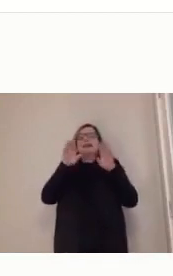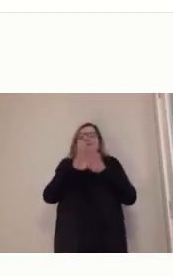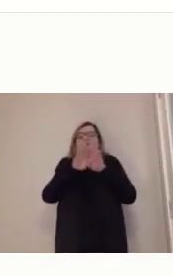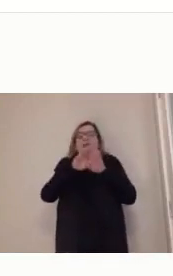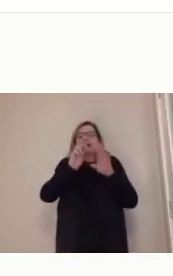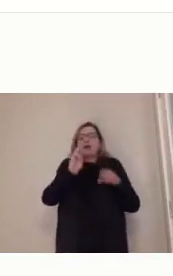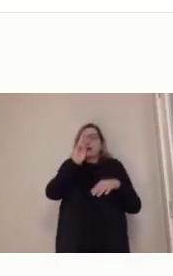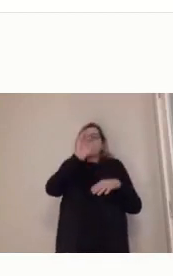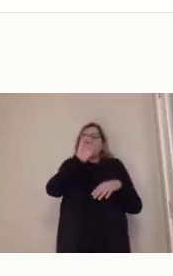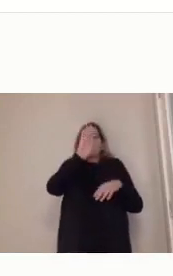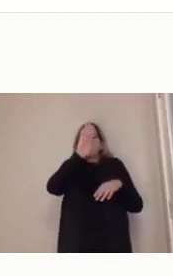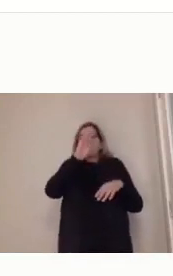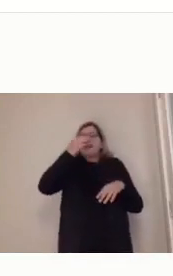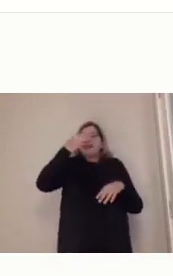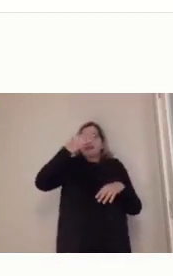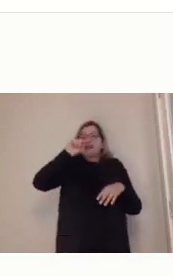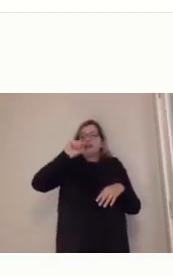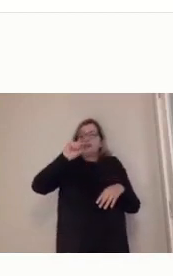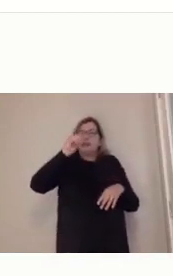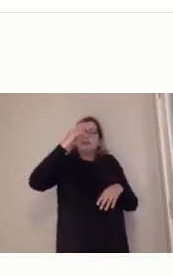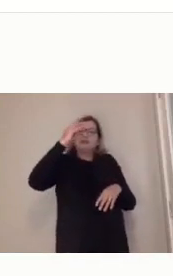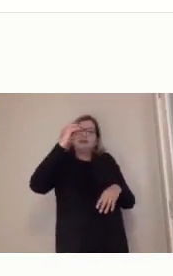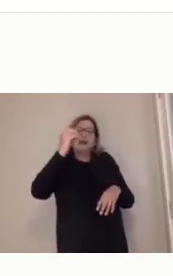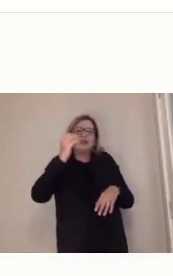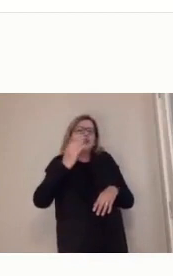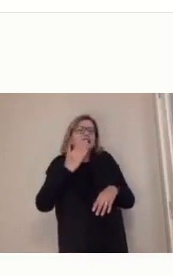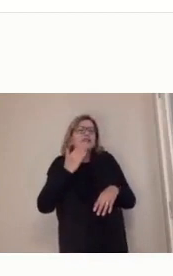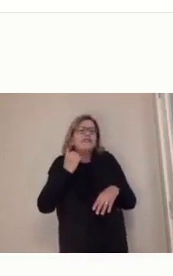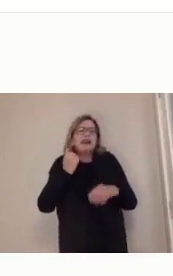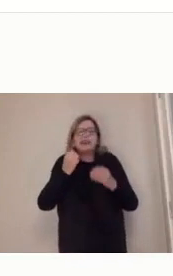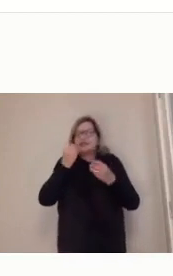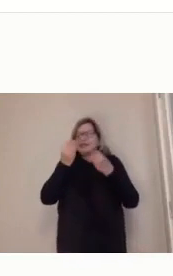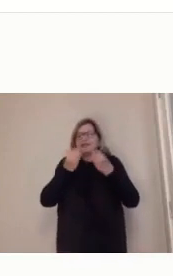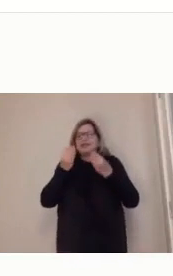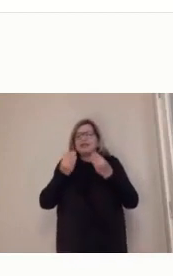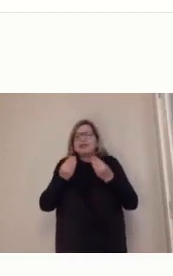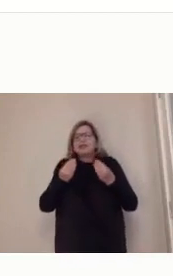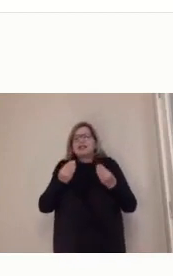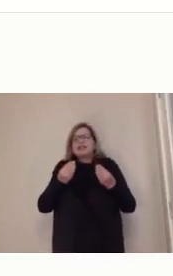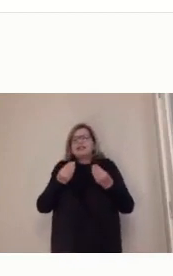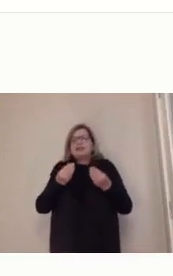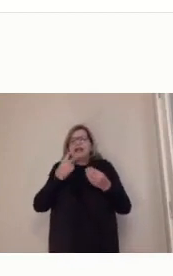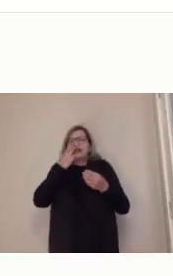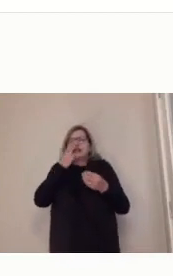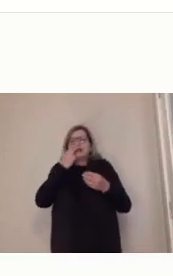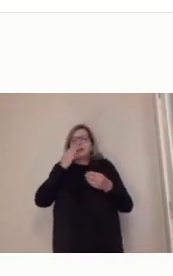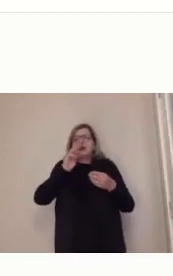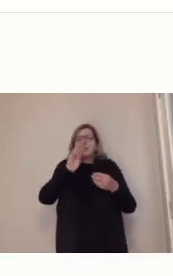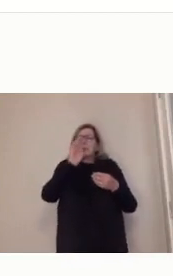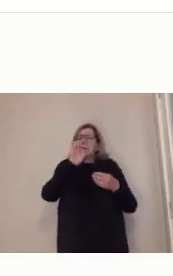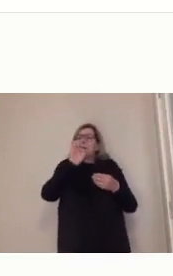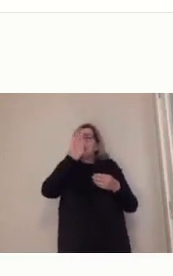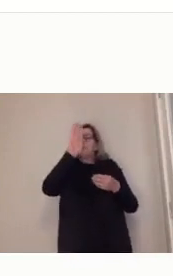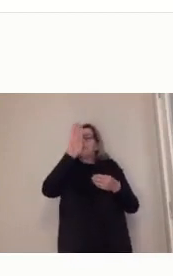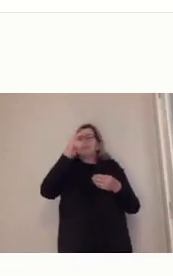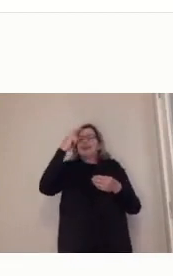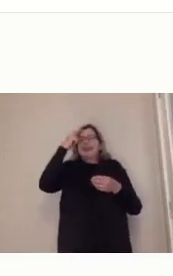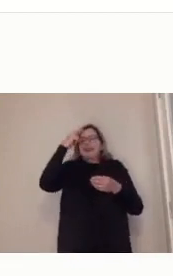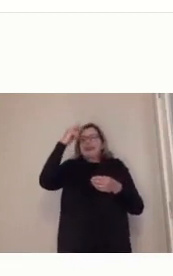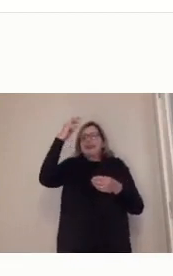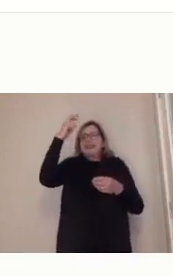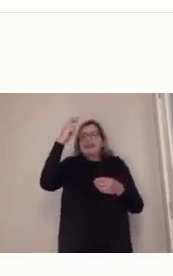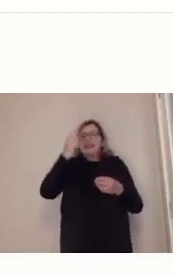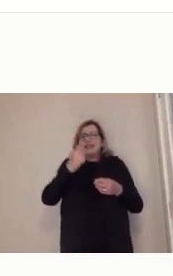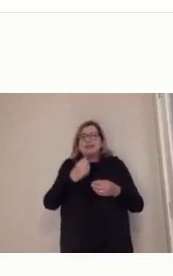-chave, nas tags, né? Essa web inteligente, que se a gente procura hoje por um determinado assunto, já chove uma